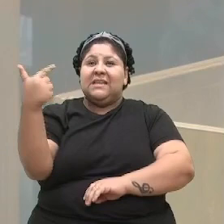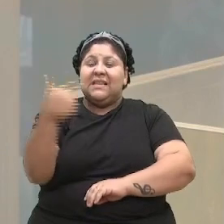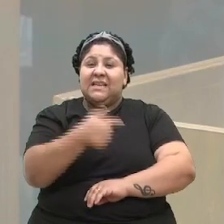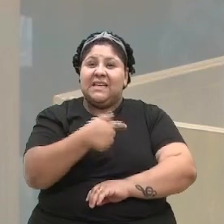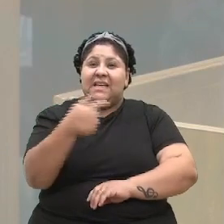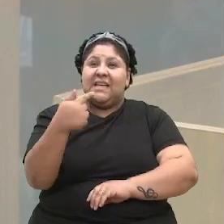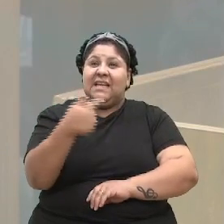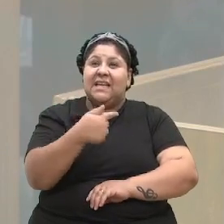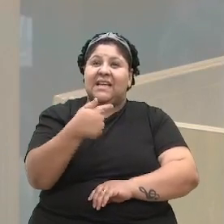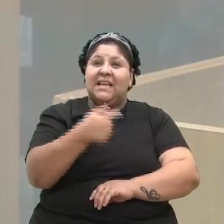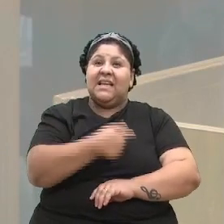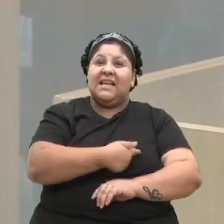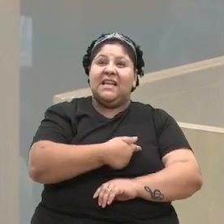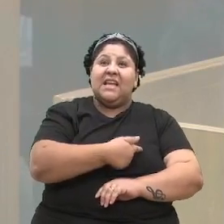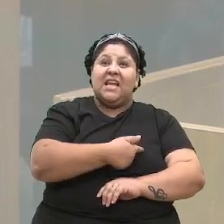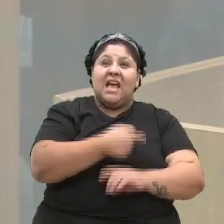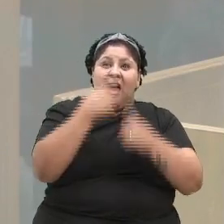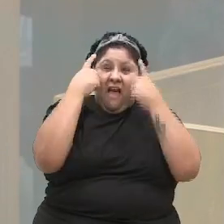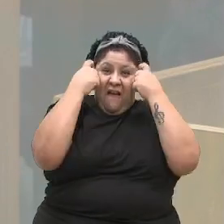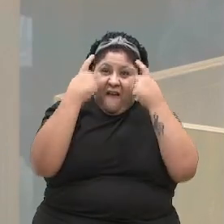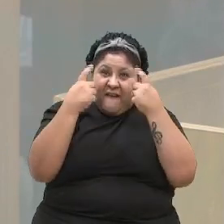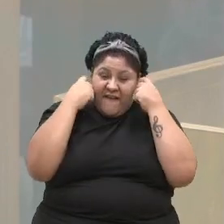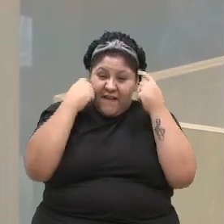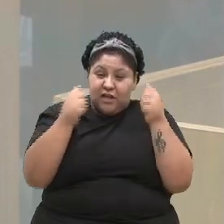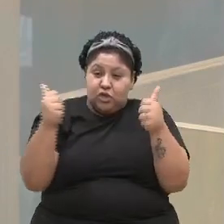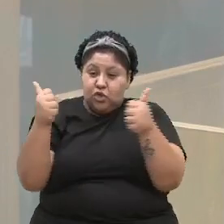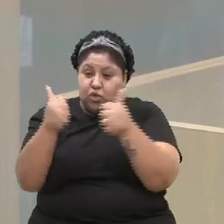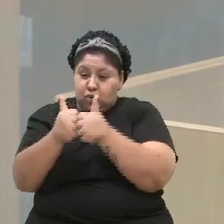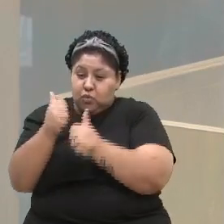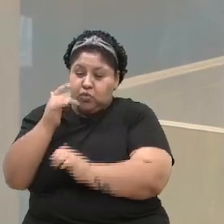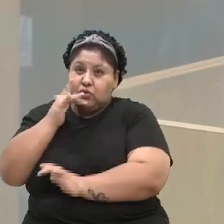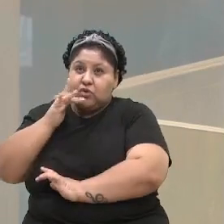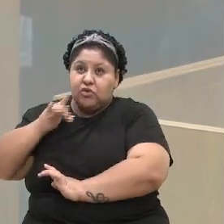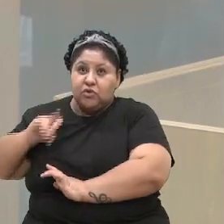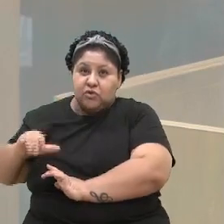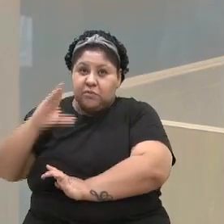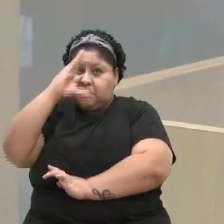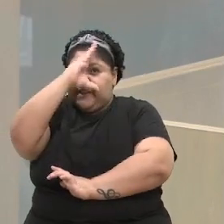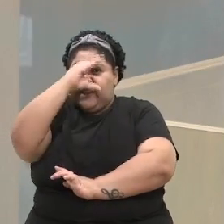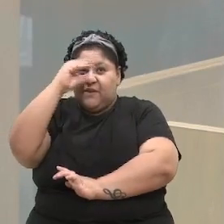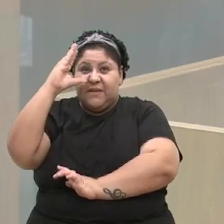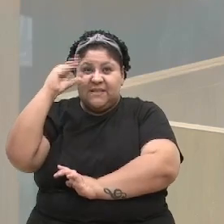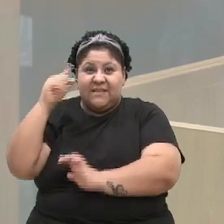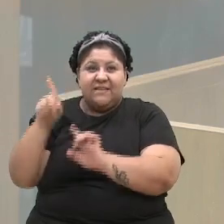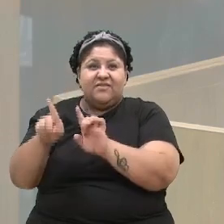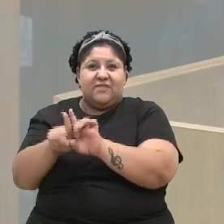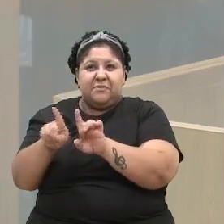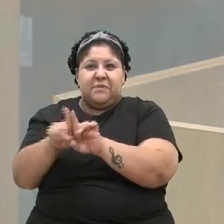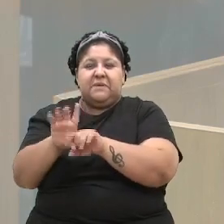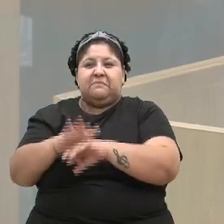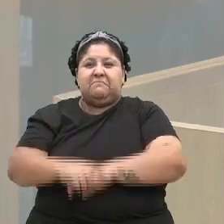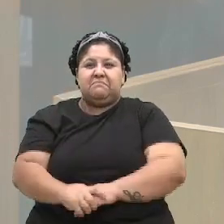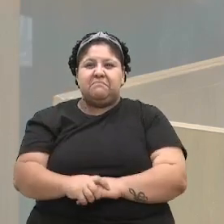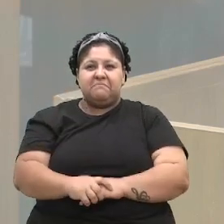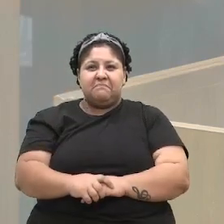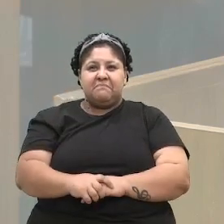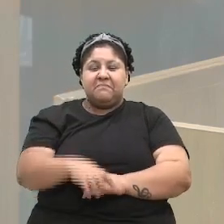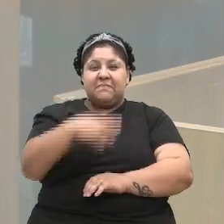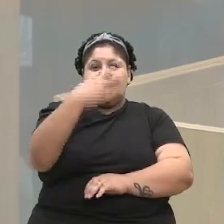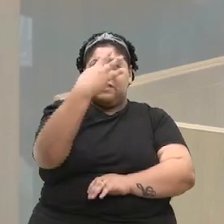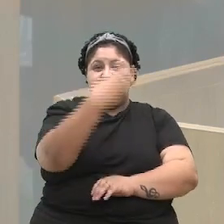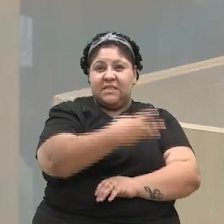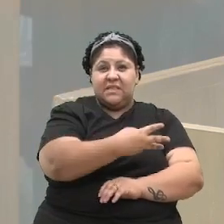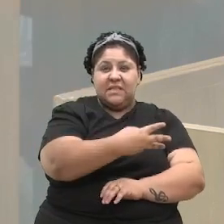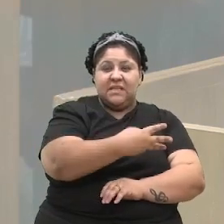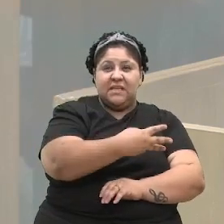foi praticado na presença das crianças e dos adolescentes. Em três casos, os